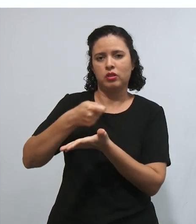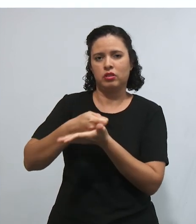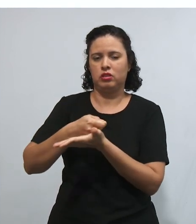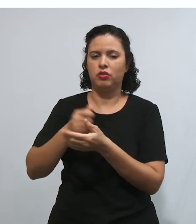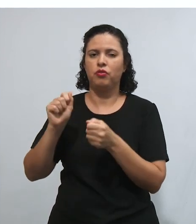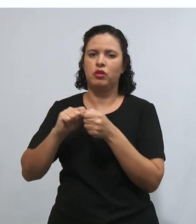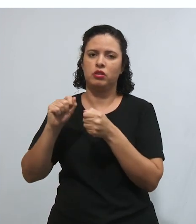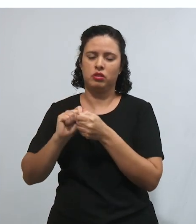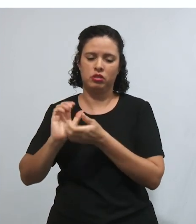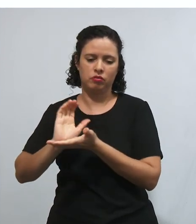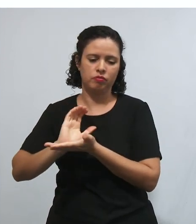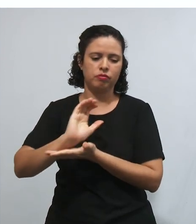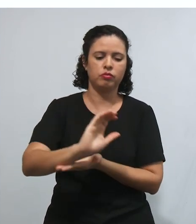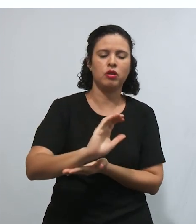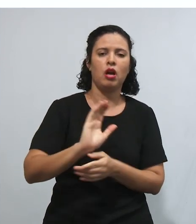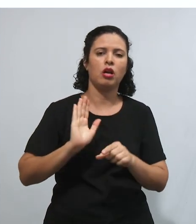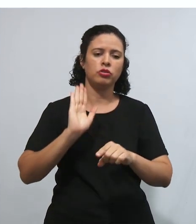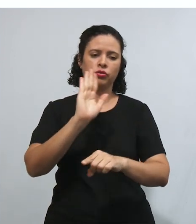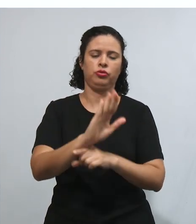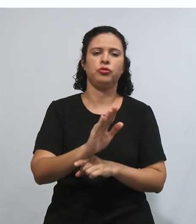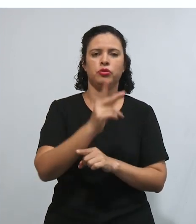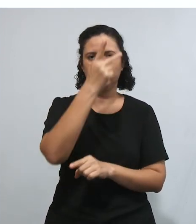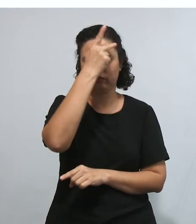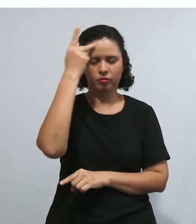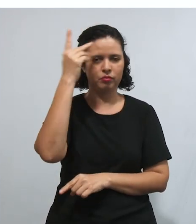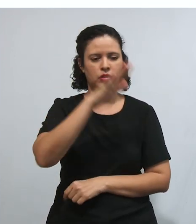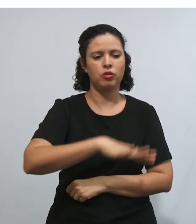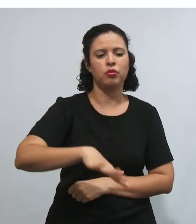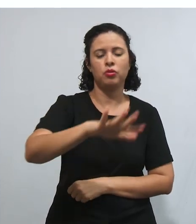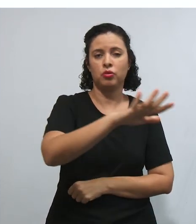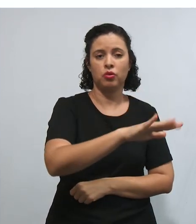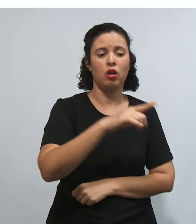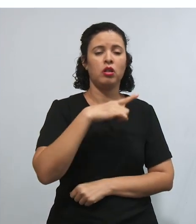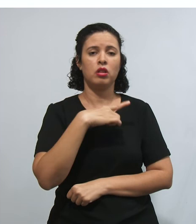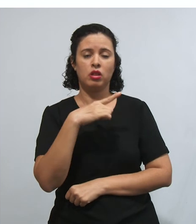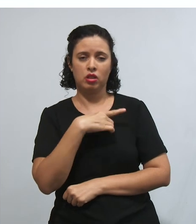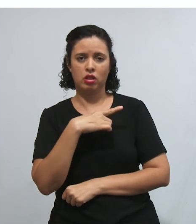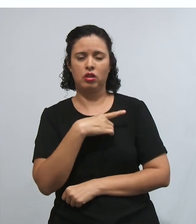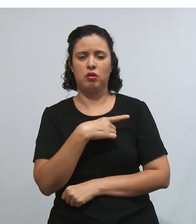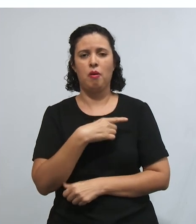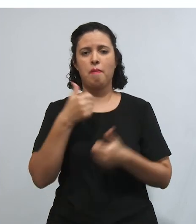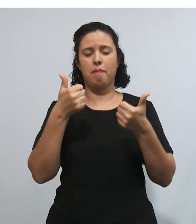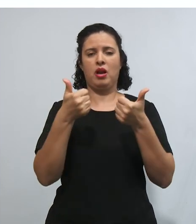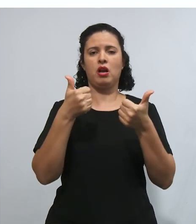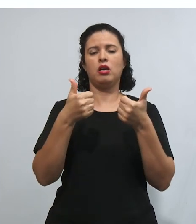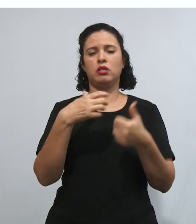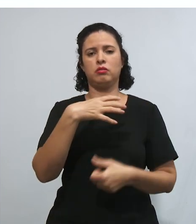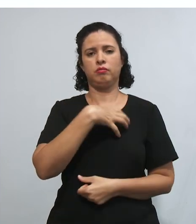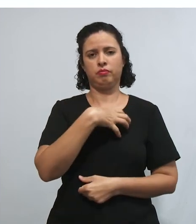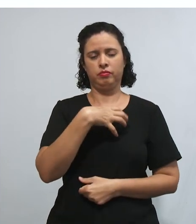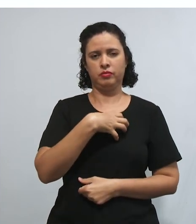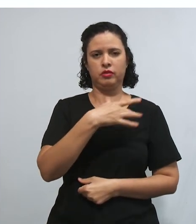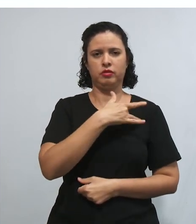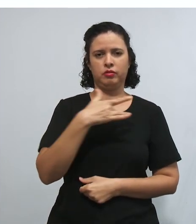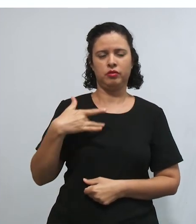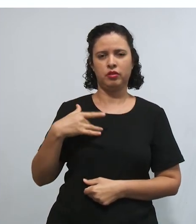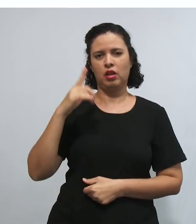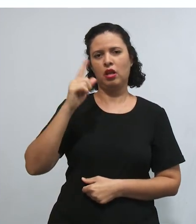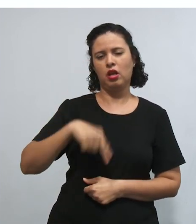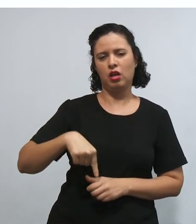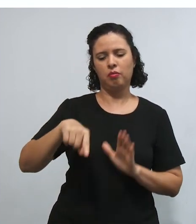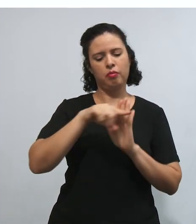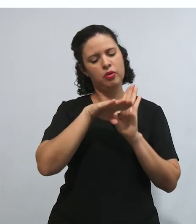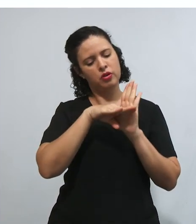indivíduos, objetivando que todos tenham bem-estar. Como, por exemplo, ele tem que trazer programas de políticas